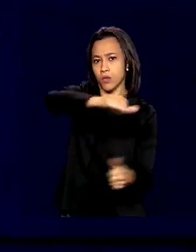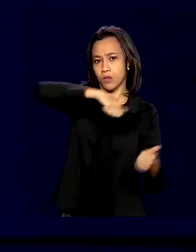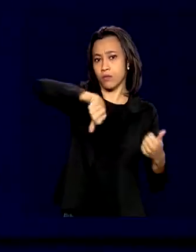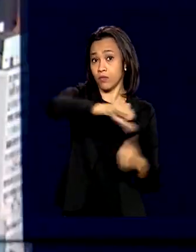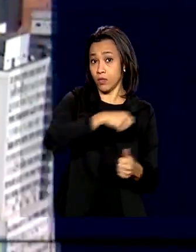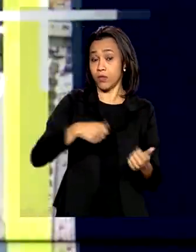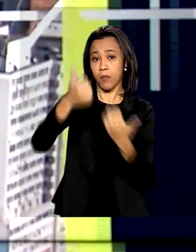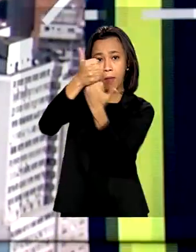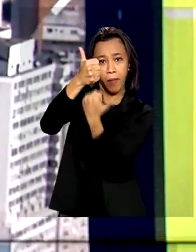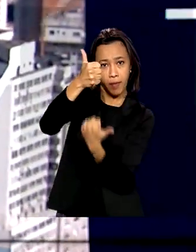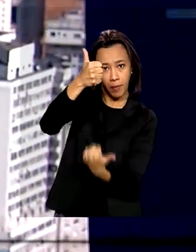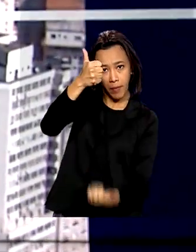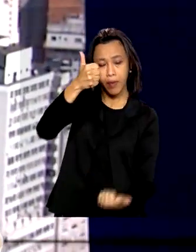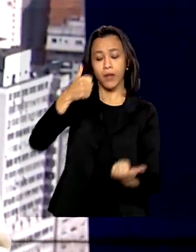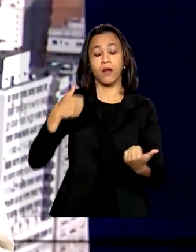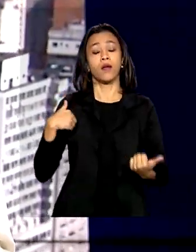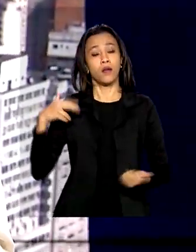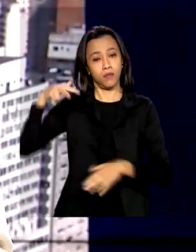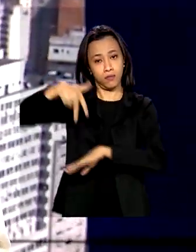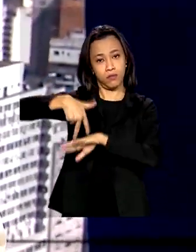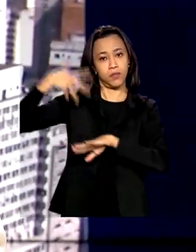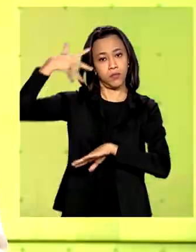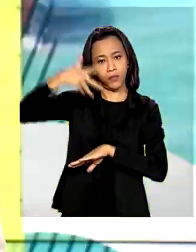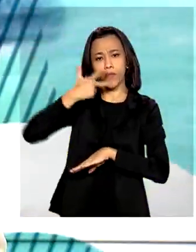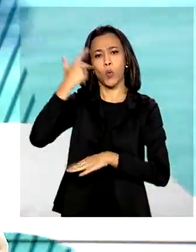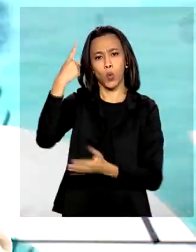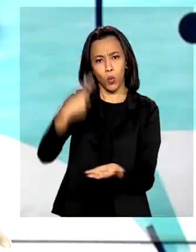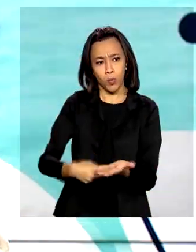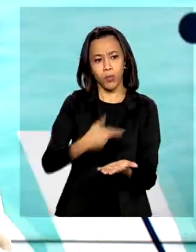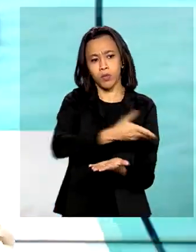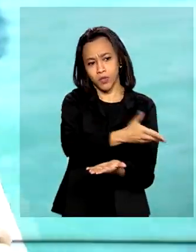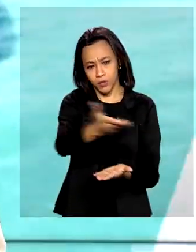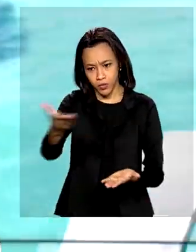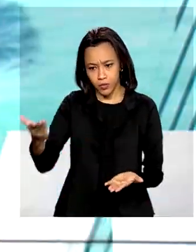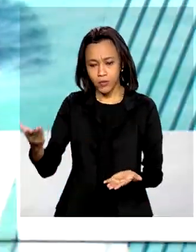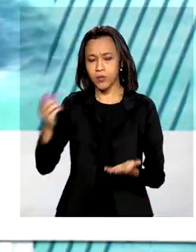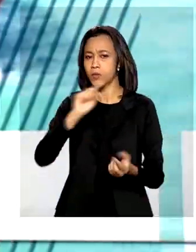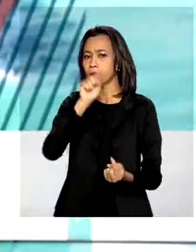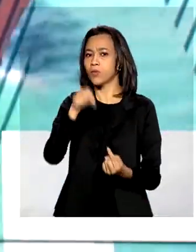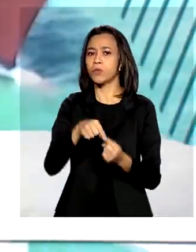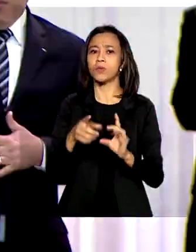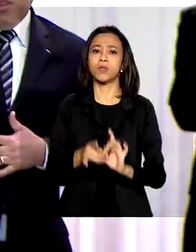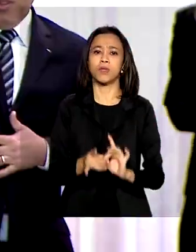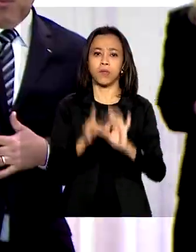discurso, o presidente destacou o compromisso das Forças Armadas com a liberdade.